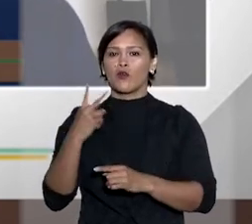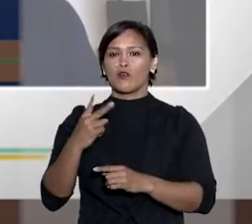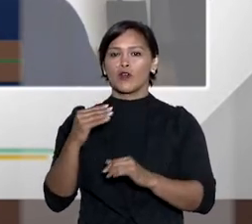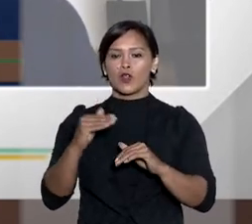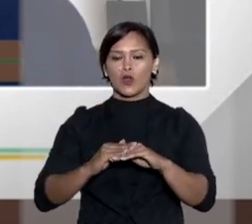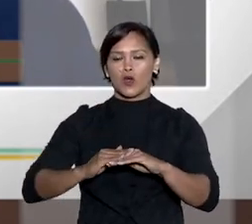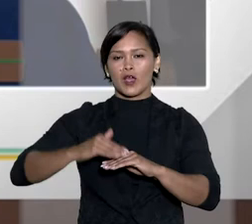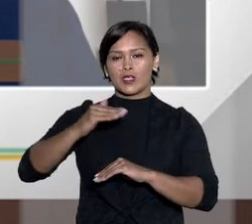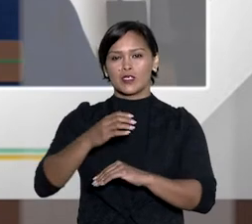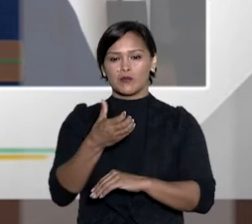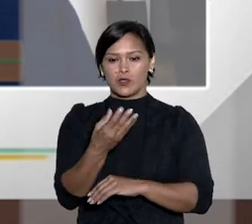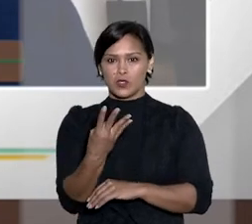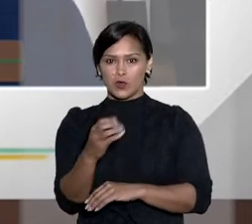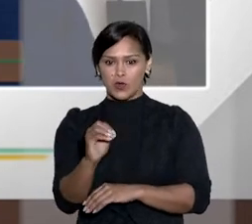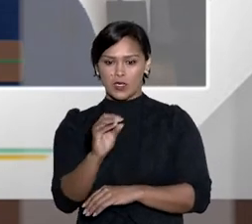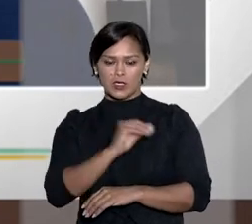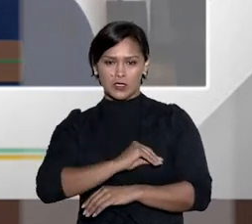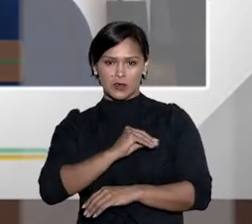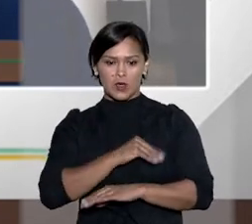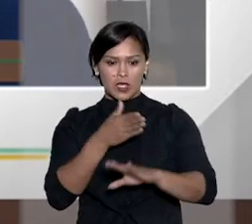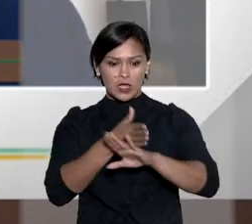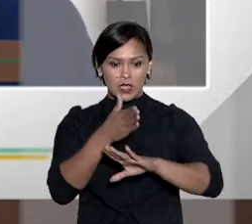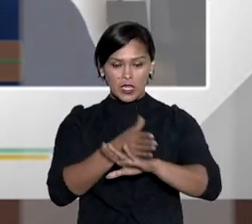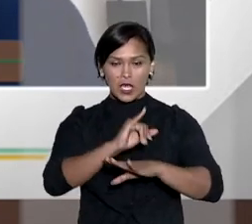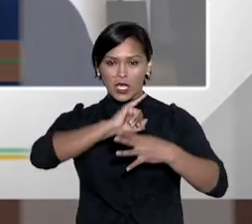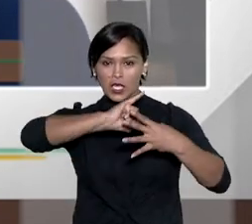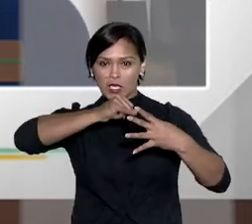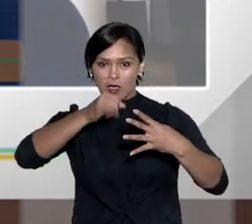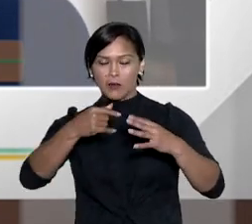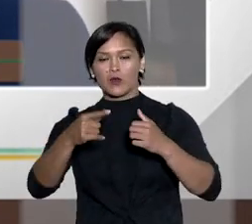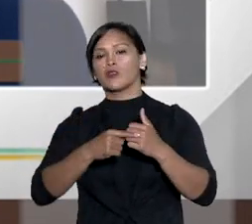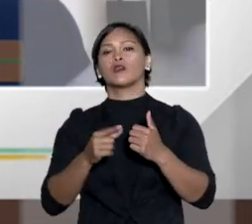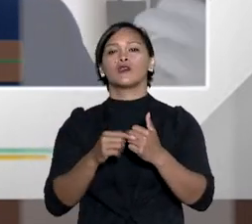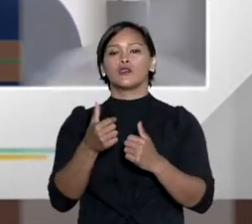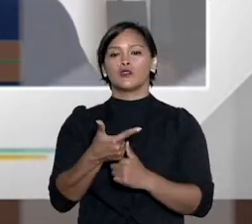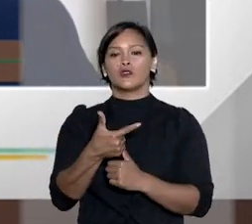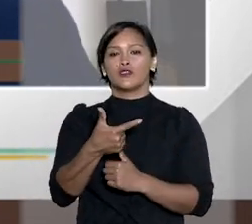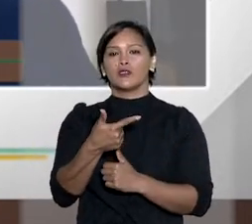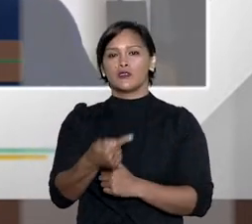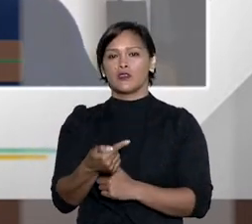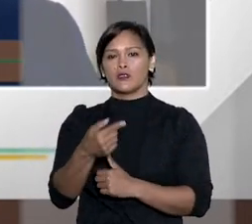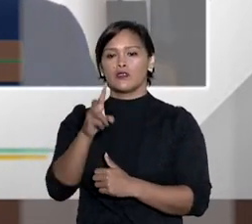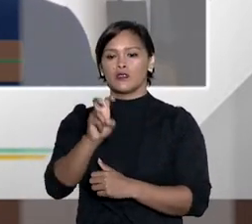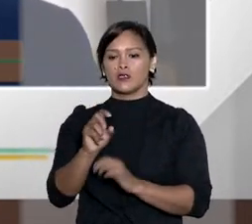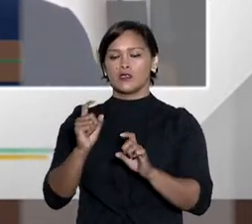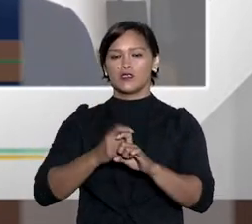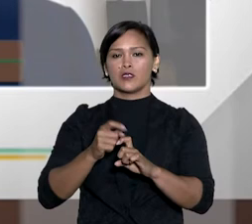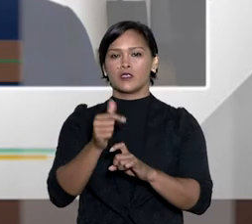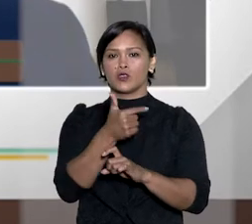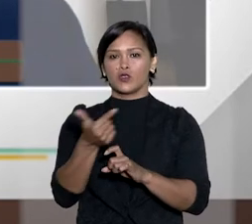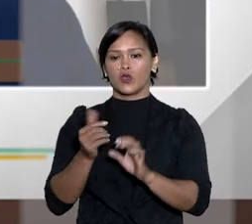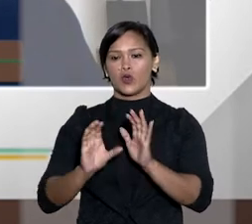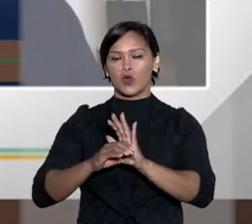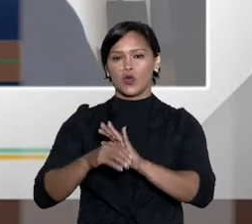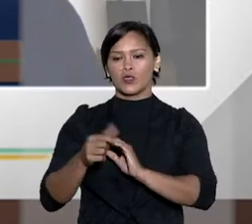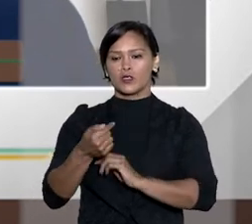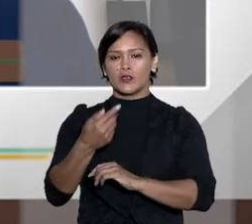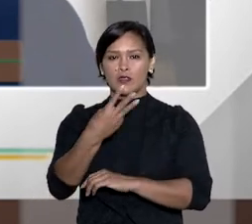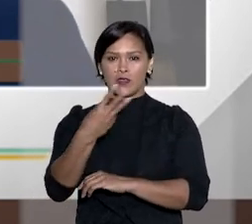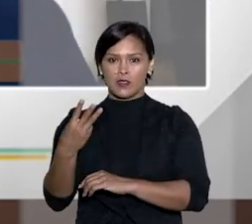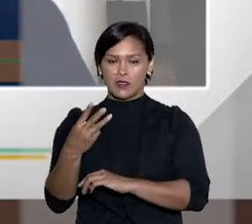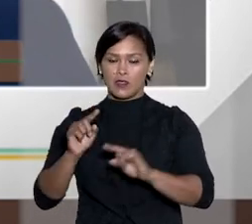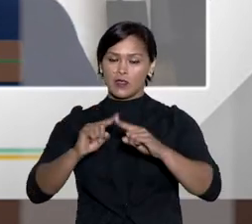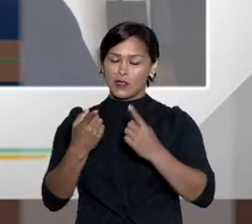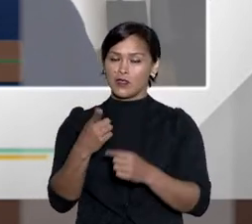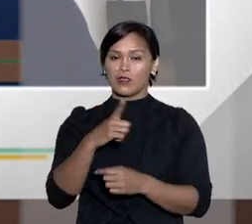estejam dentro daquela hipótese do artigo 275, inciso 2º, do Código de Processo Civil de 73, então você tem uma regra